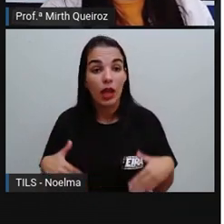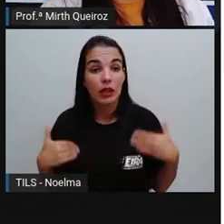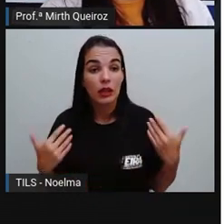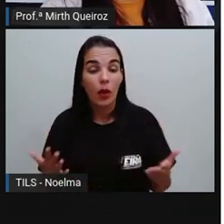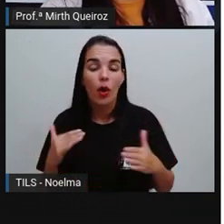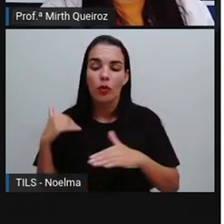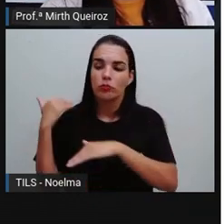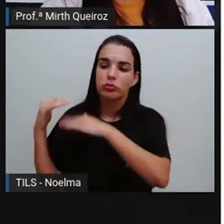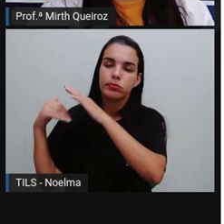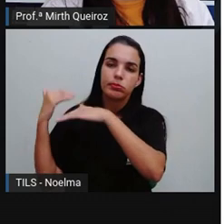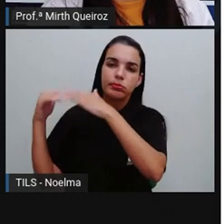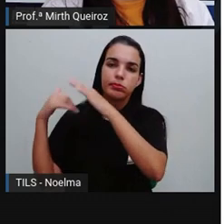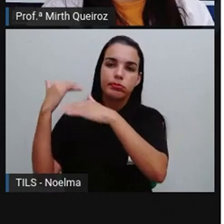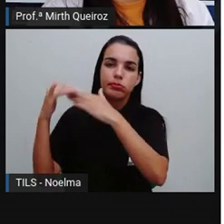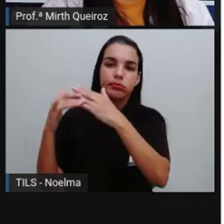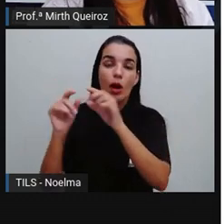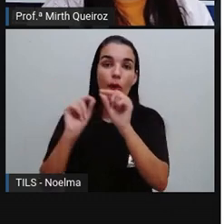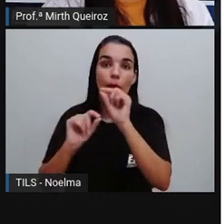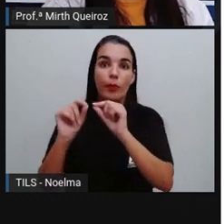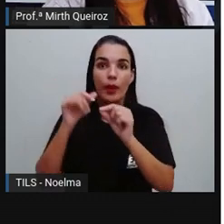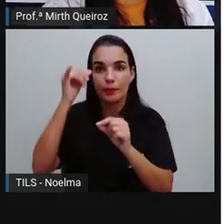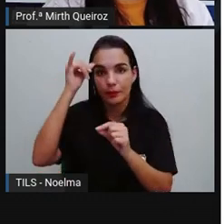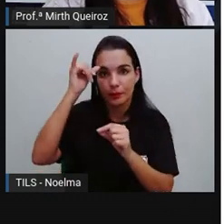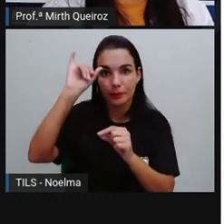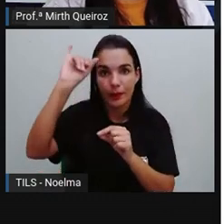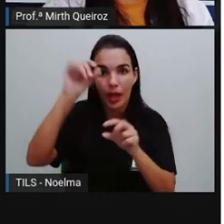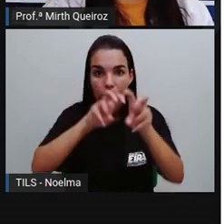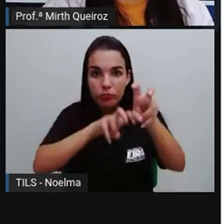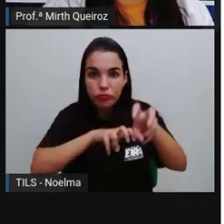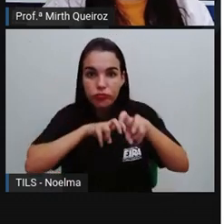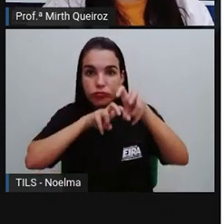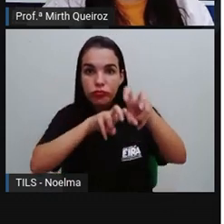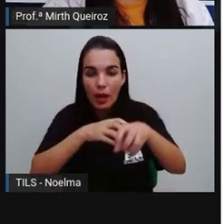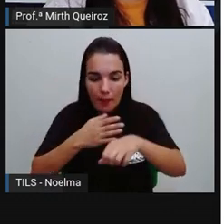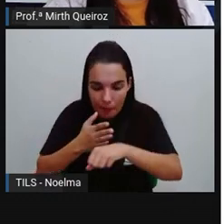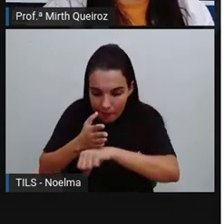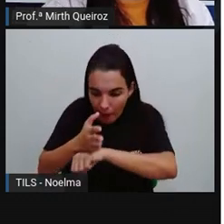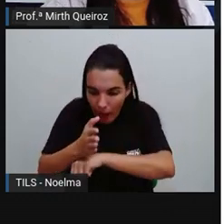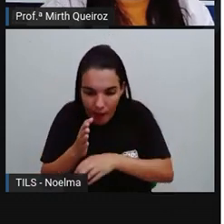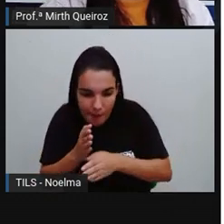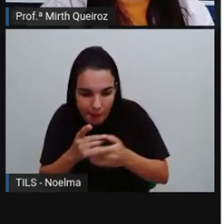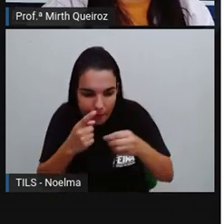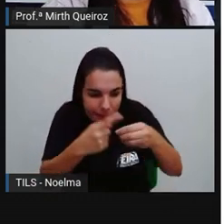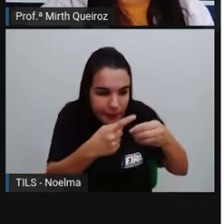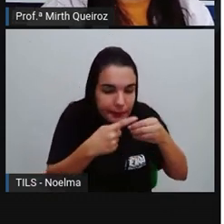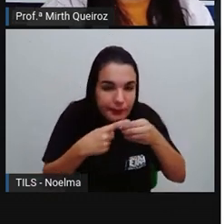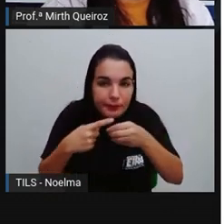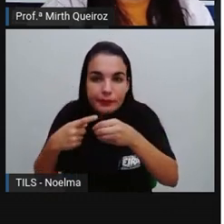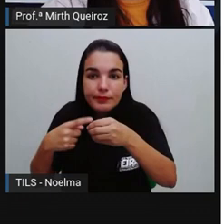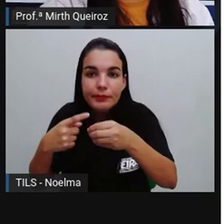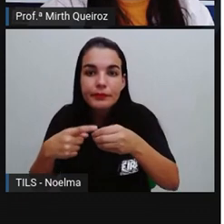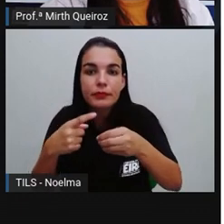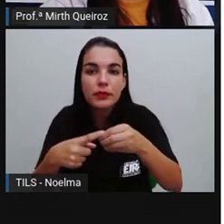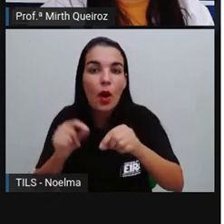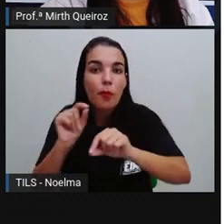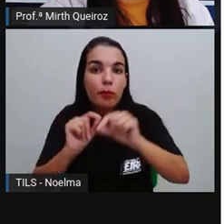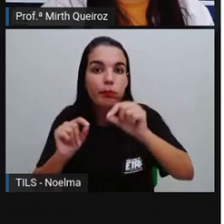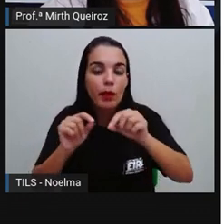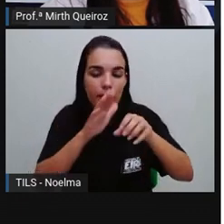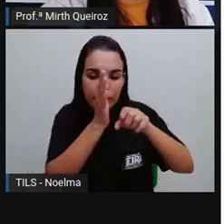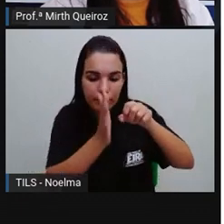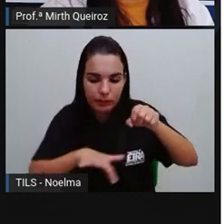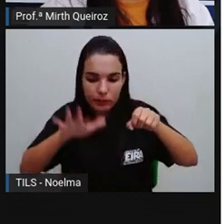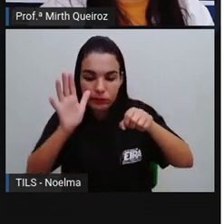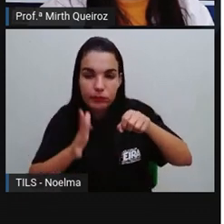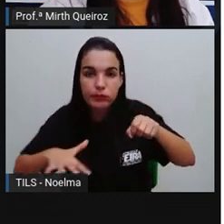desenvolvimento da pecuária e a entrada pelo interior do continente, a gente sabe que essa entrada no interior do continente